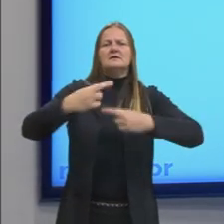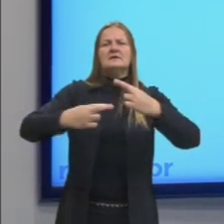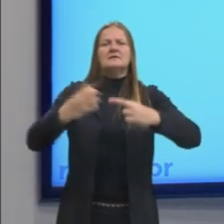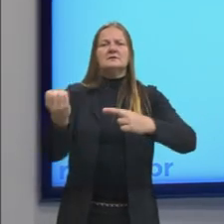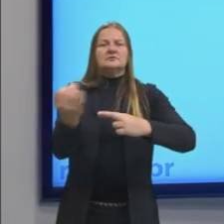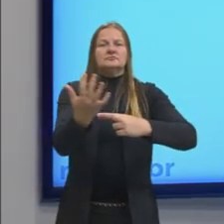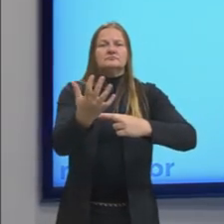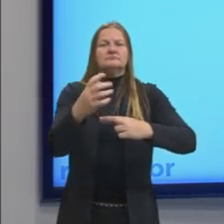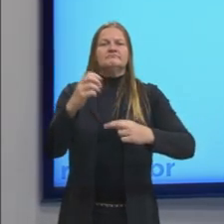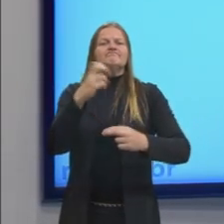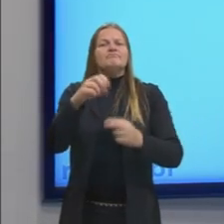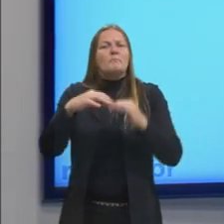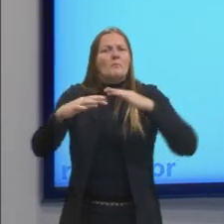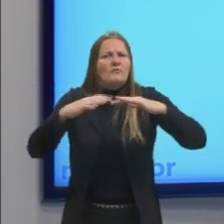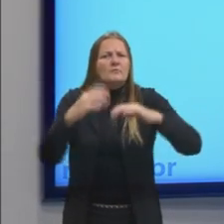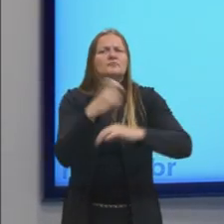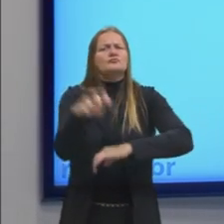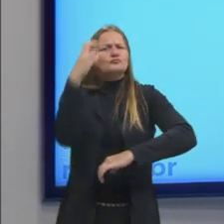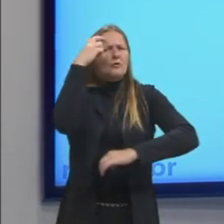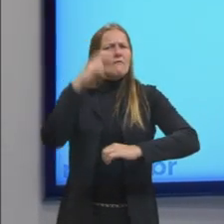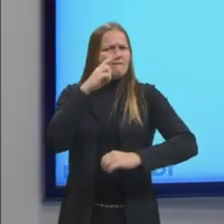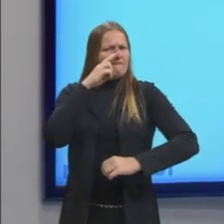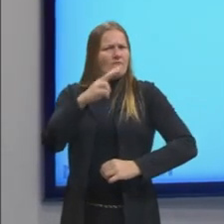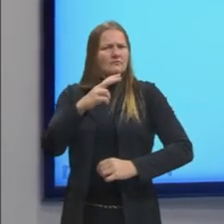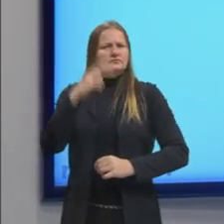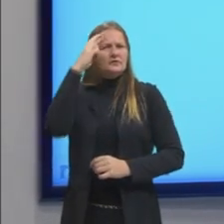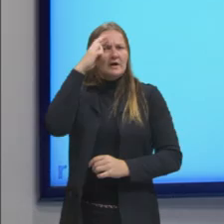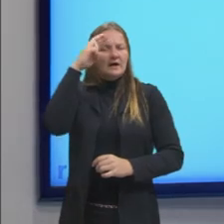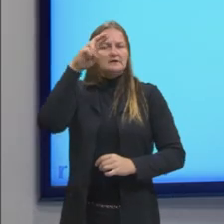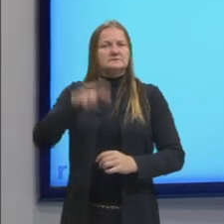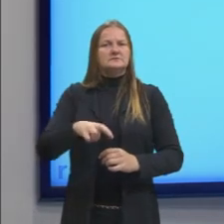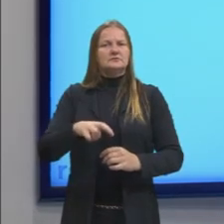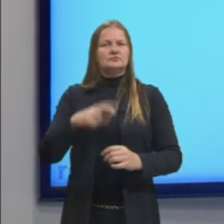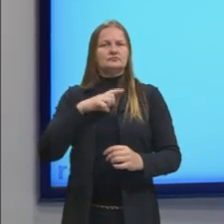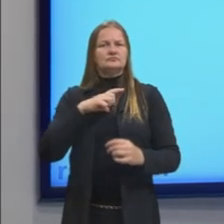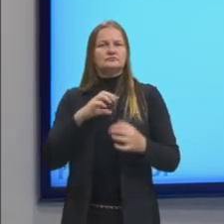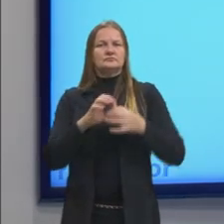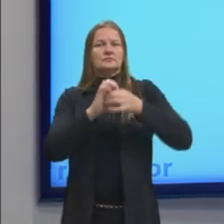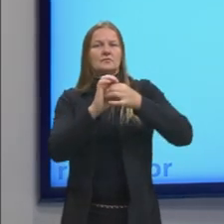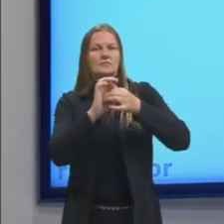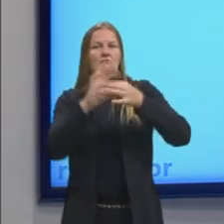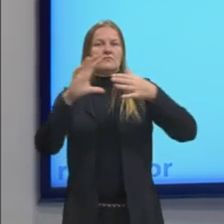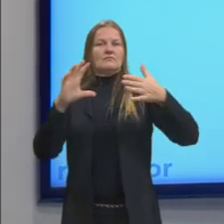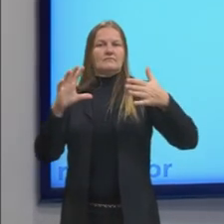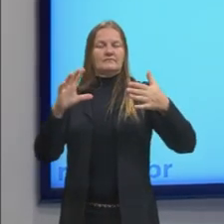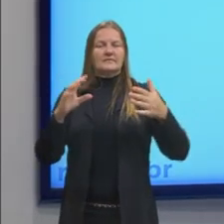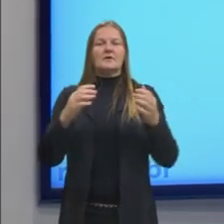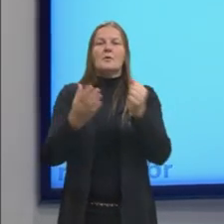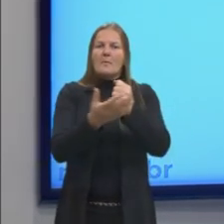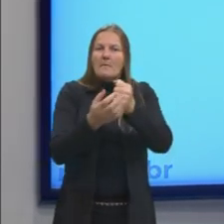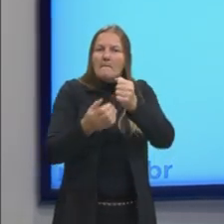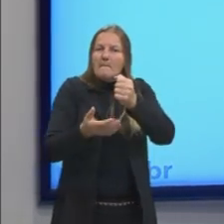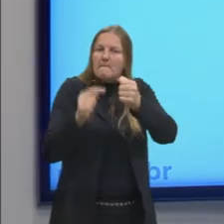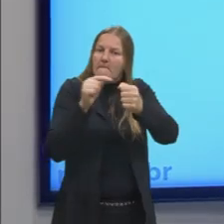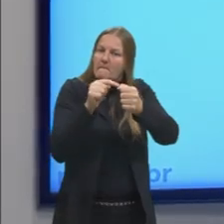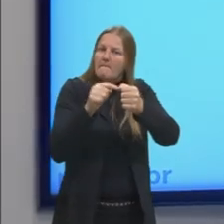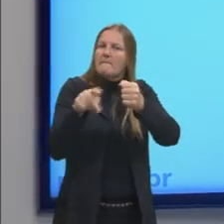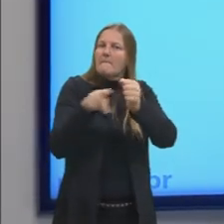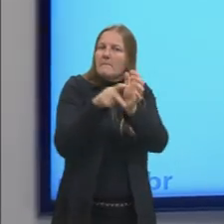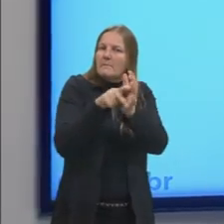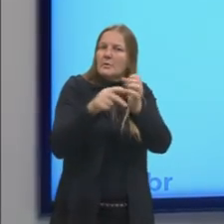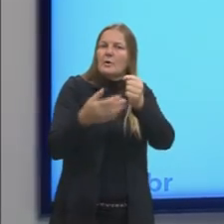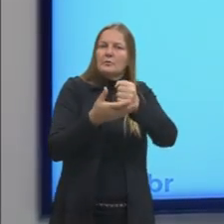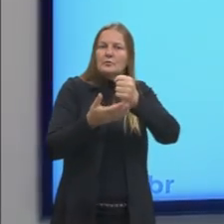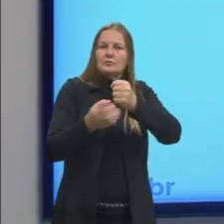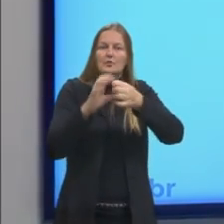movimento cultural de que a razão se baseia na liberdade. Aqui alguns nomes que eu trago para vocês e pesquisar